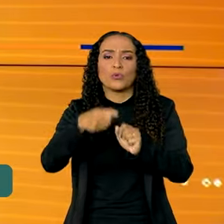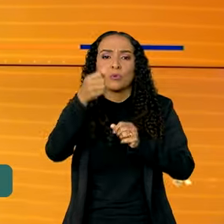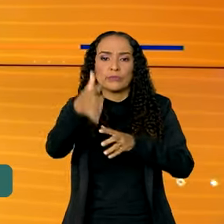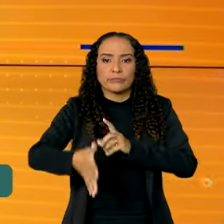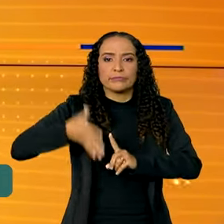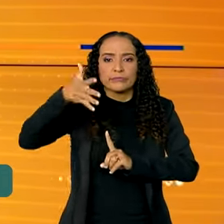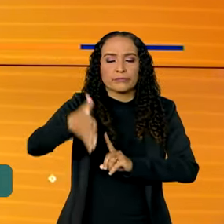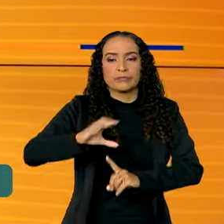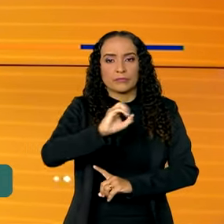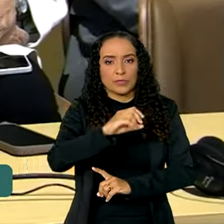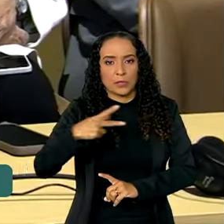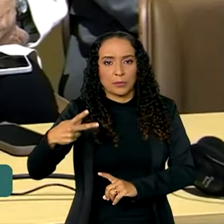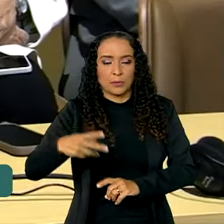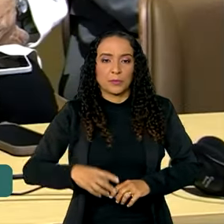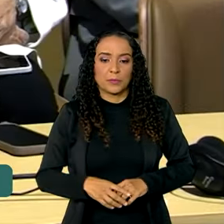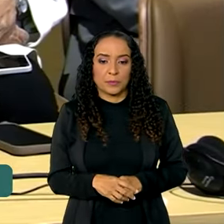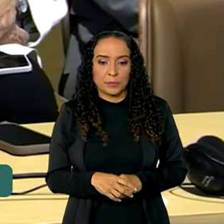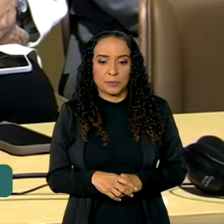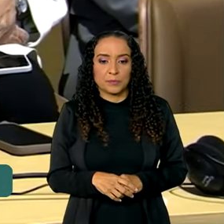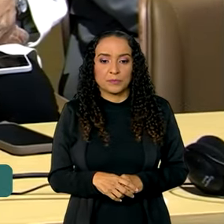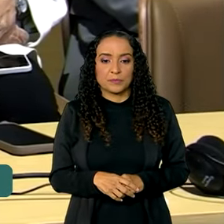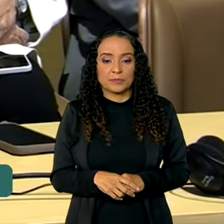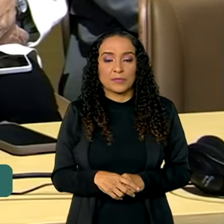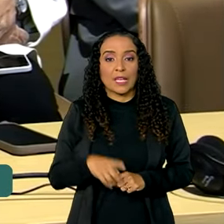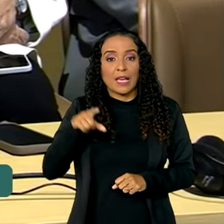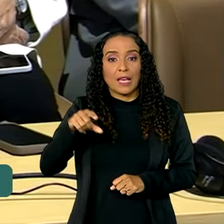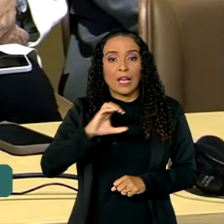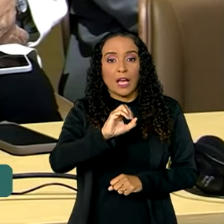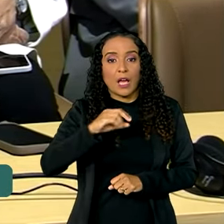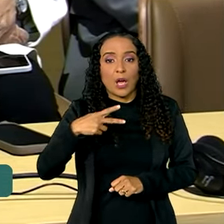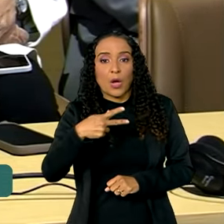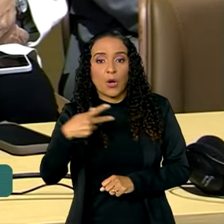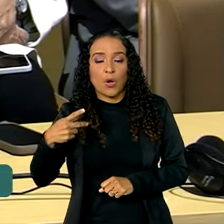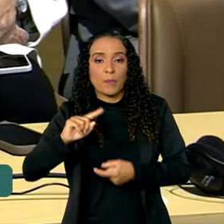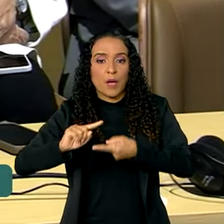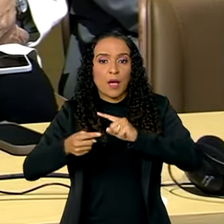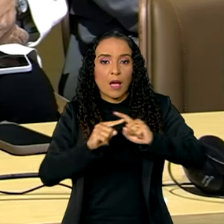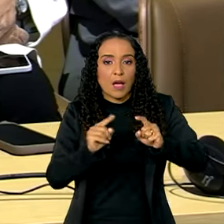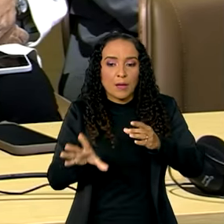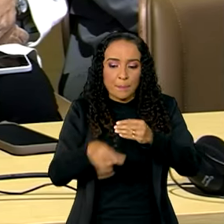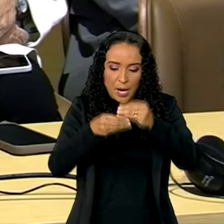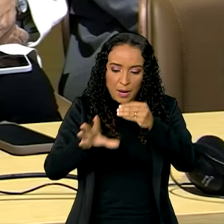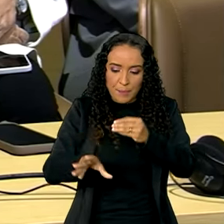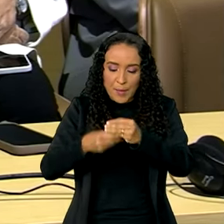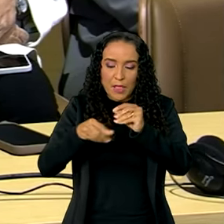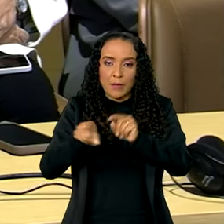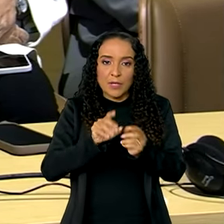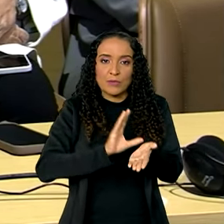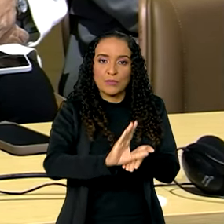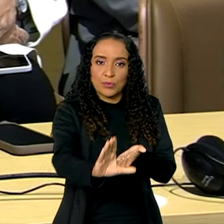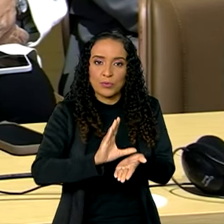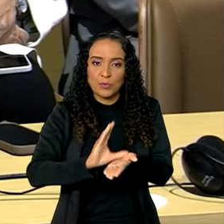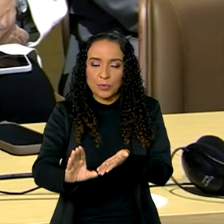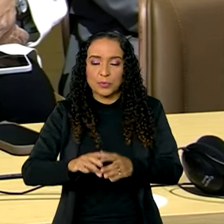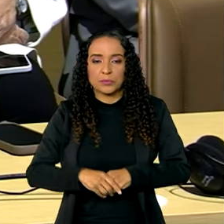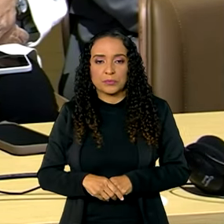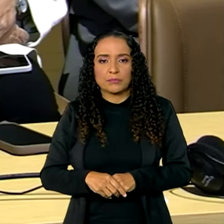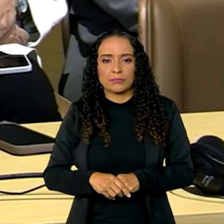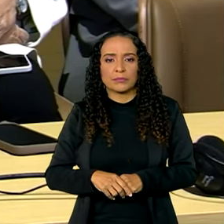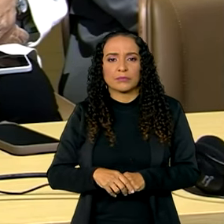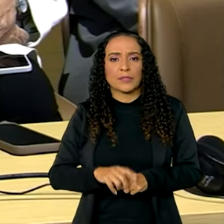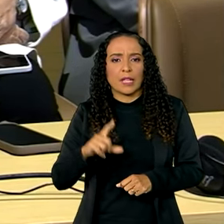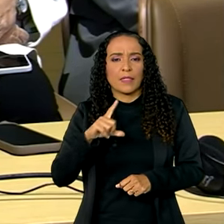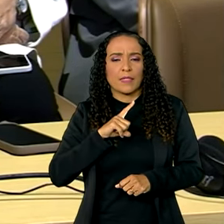discurso na COP. Esta é a COP dos meios de implementação e do financiamento. Temos